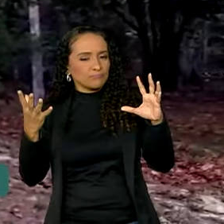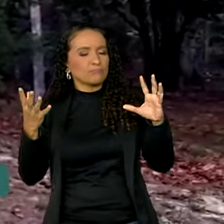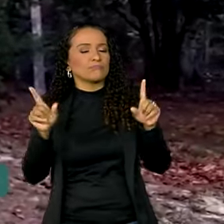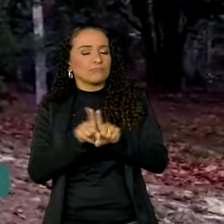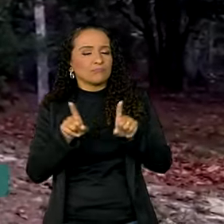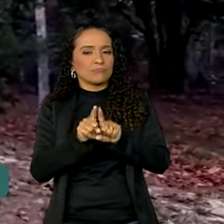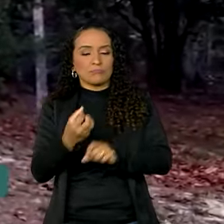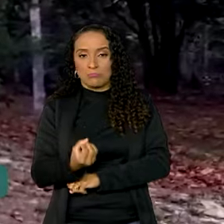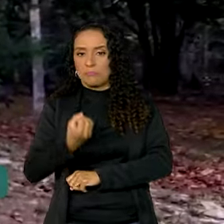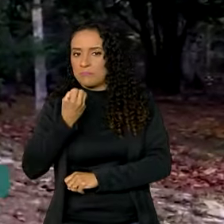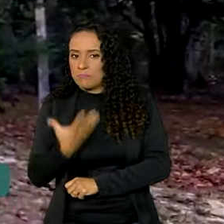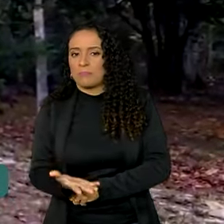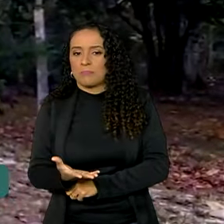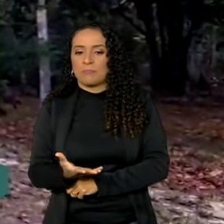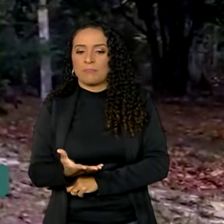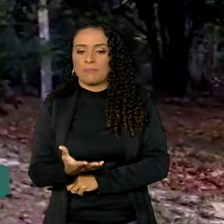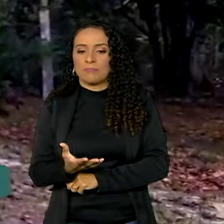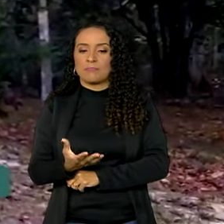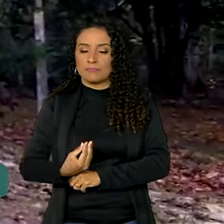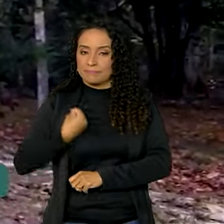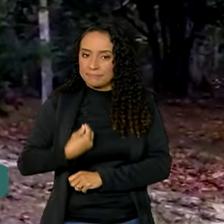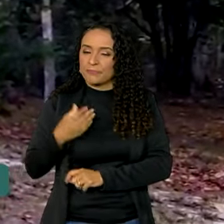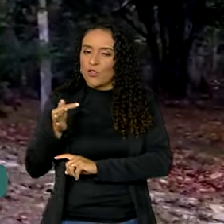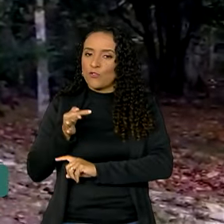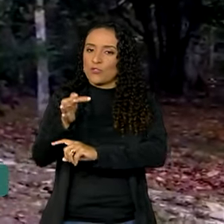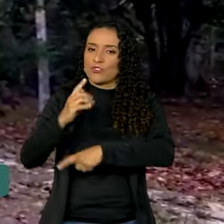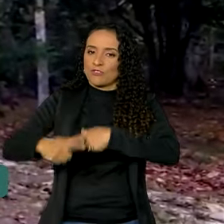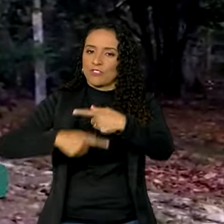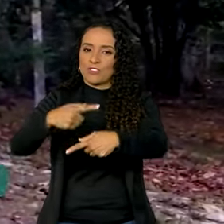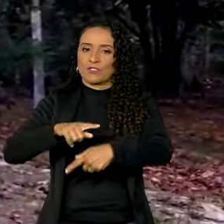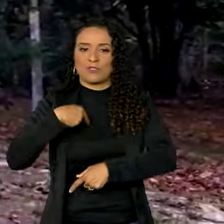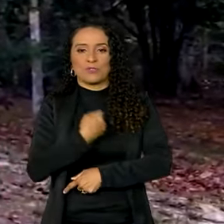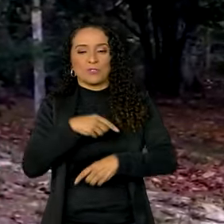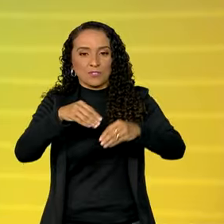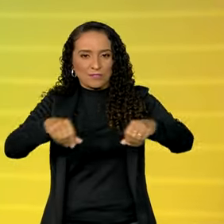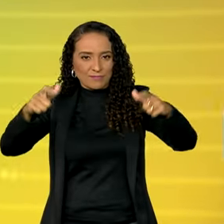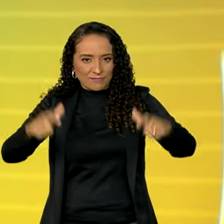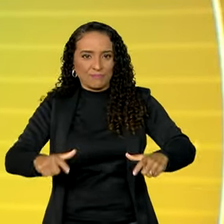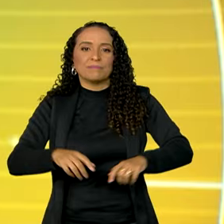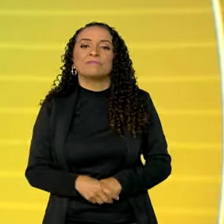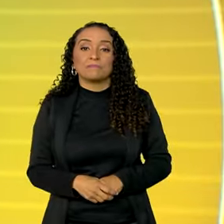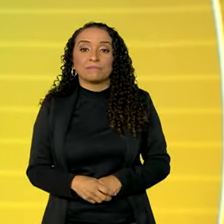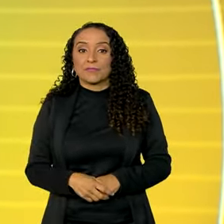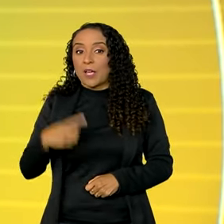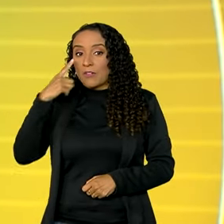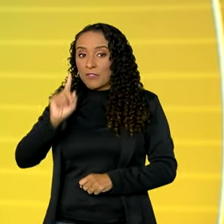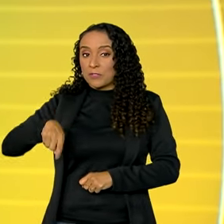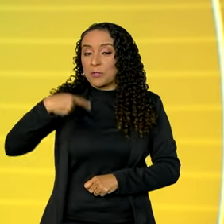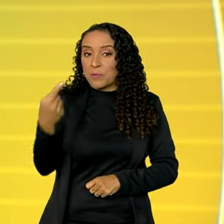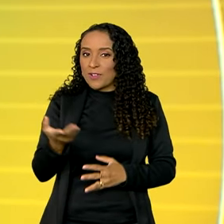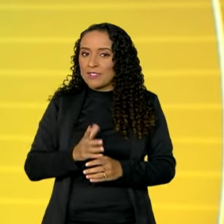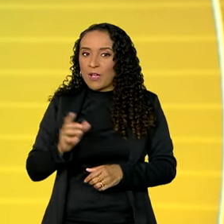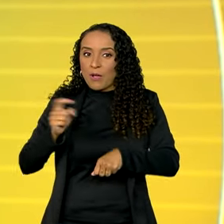bem favorável para as presentes e futuras gerações do nosso território. Veja a seguir,